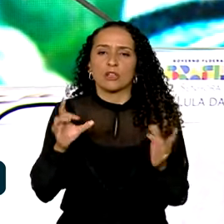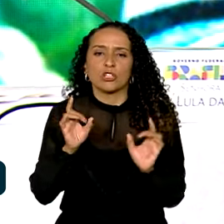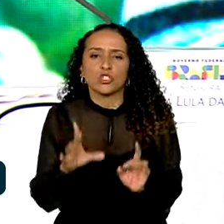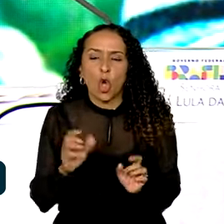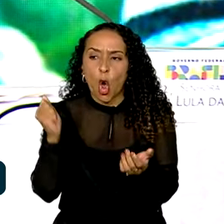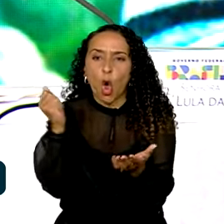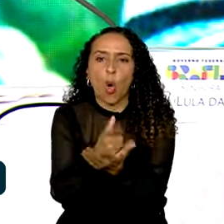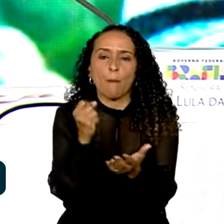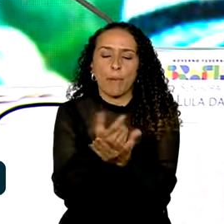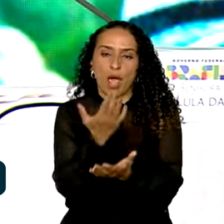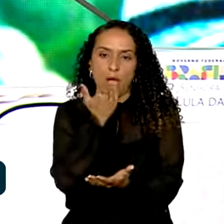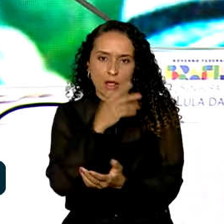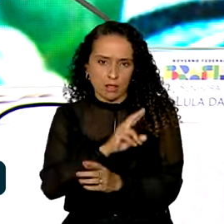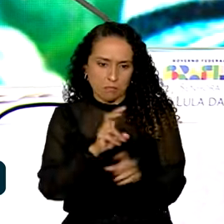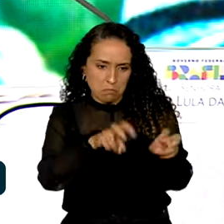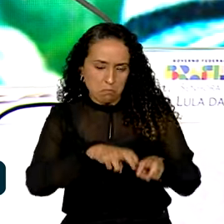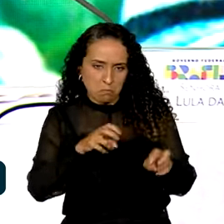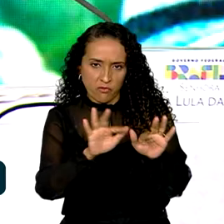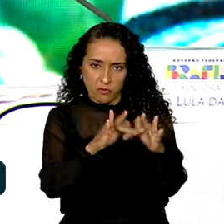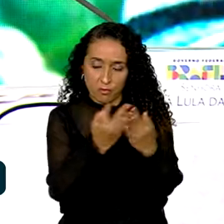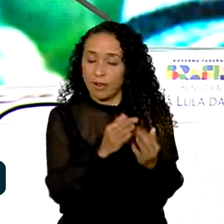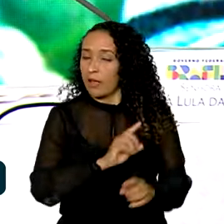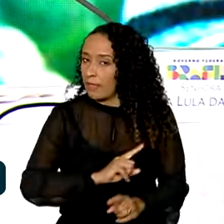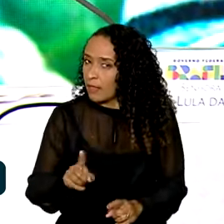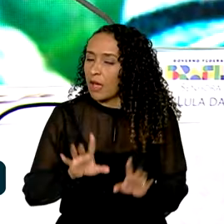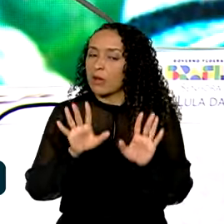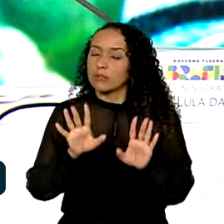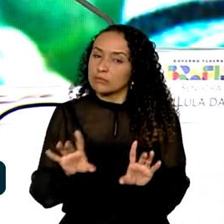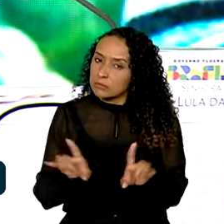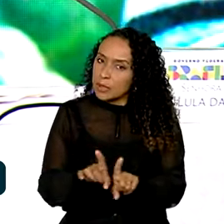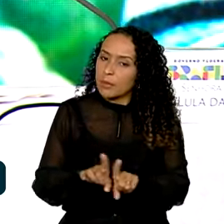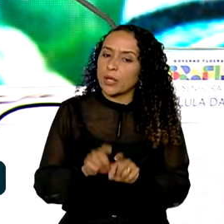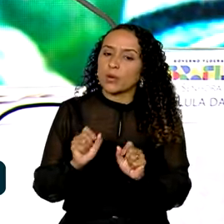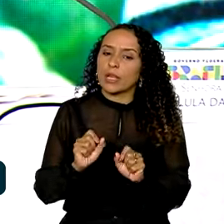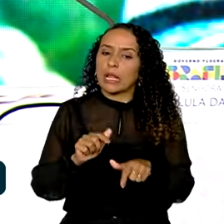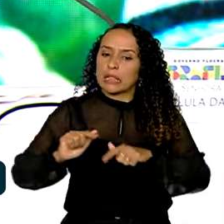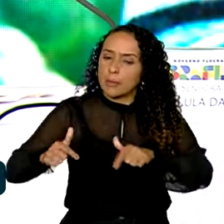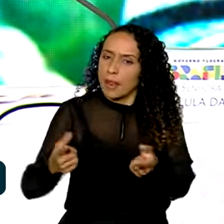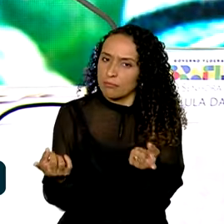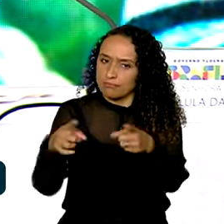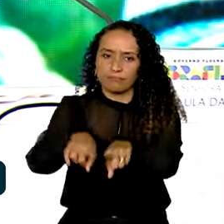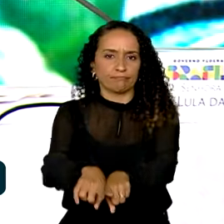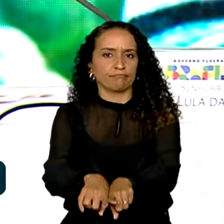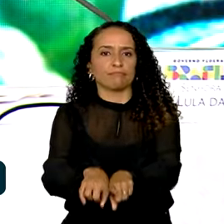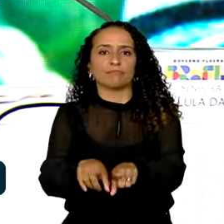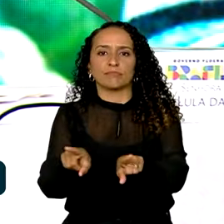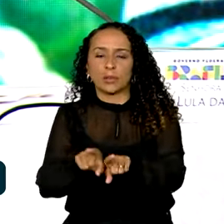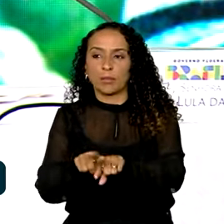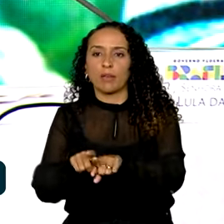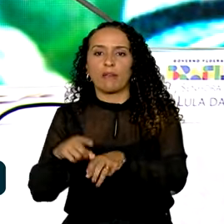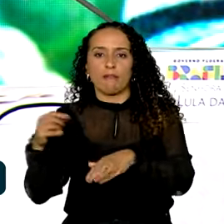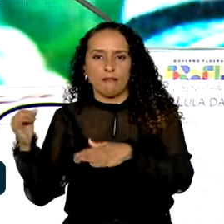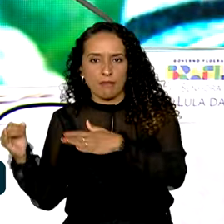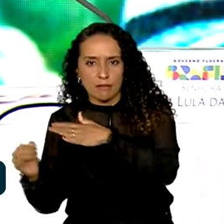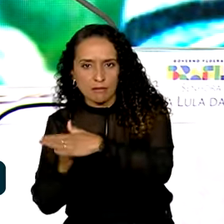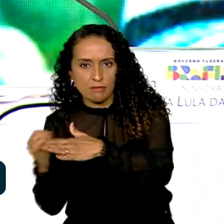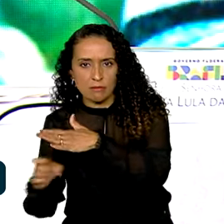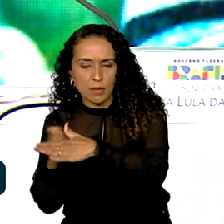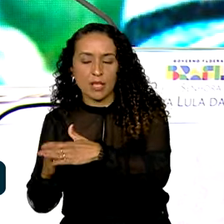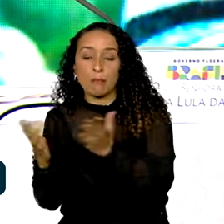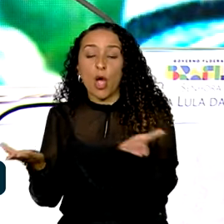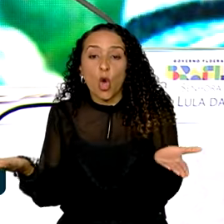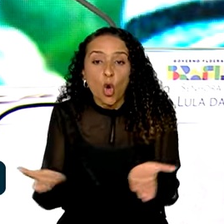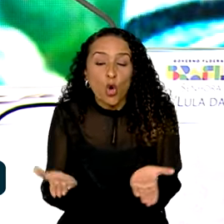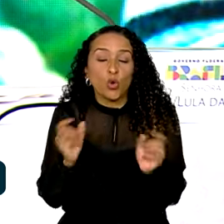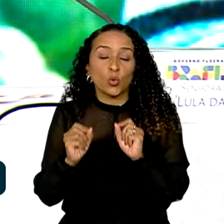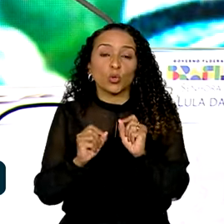compra de alimentos da agricultura familiar para ali trabalhar parcerias com as entidades, mas aqui hoje